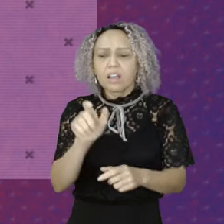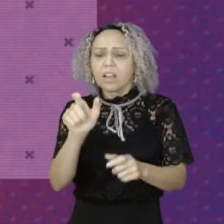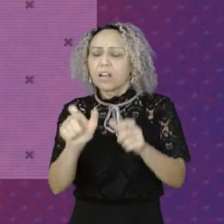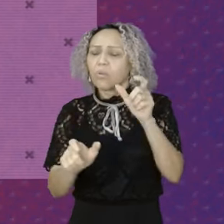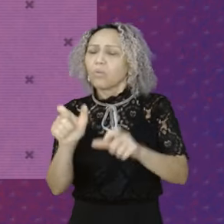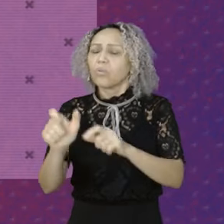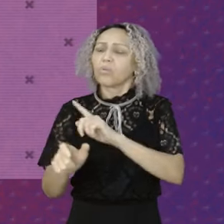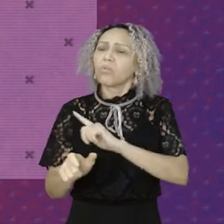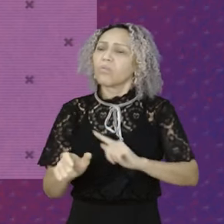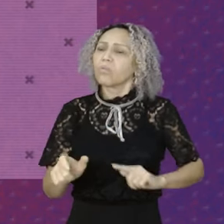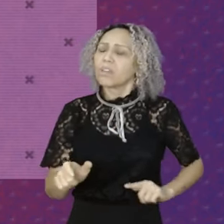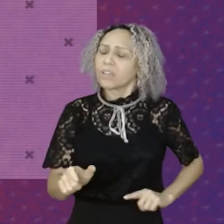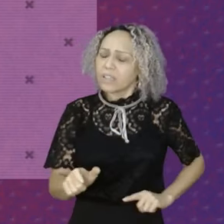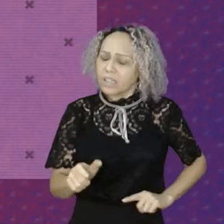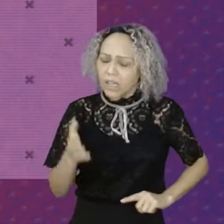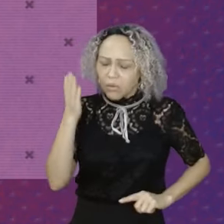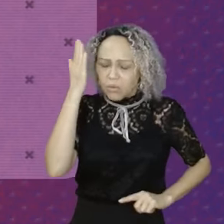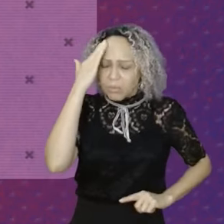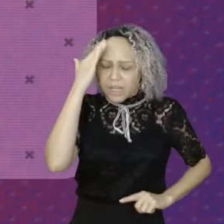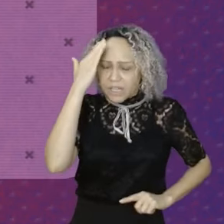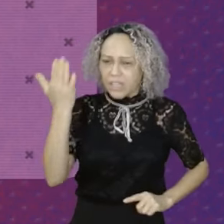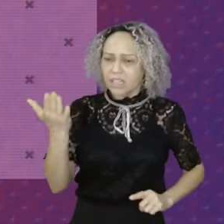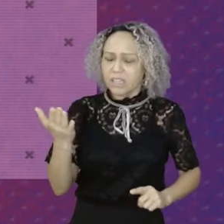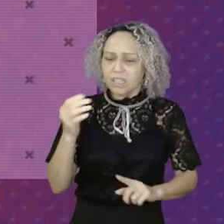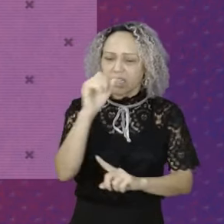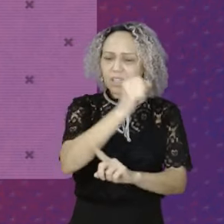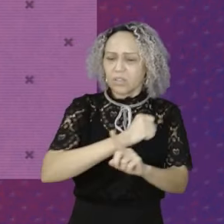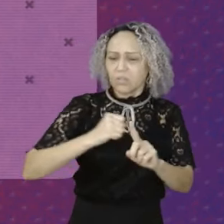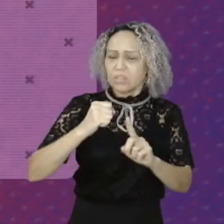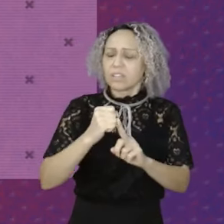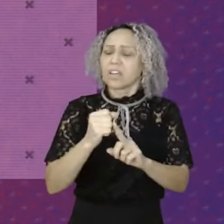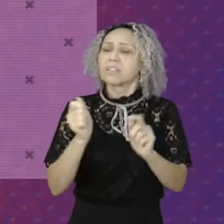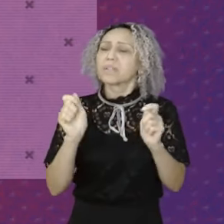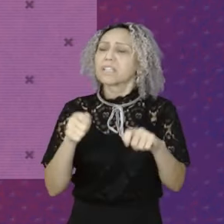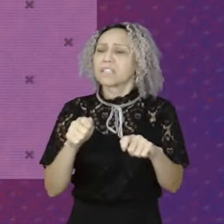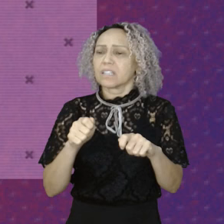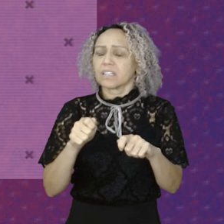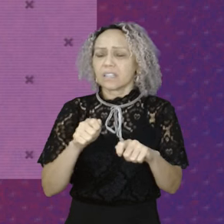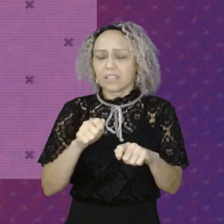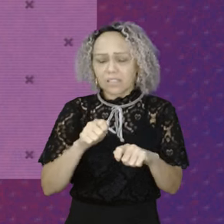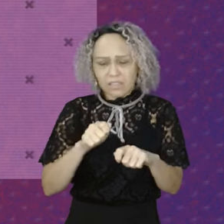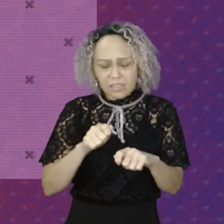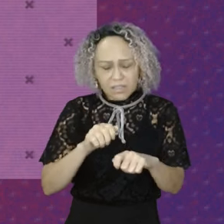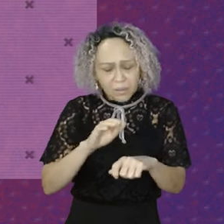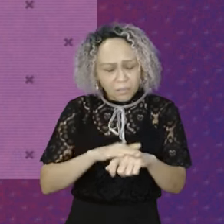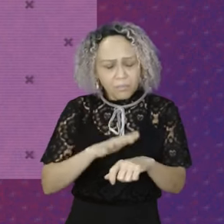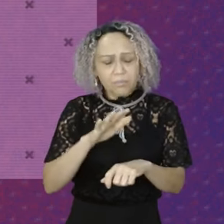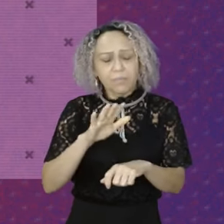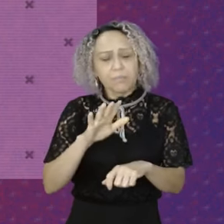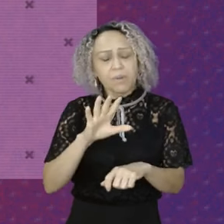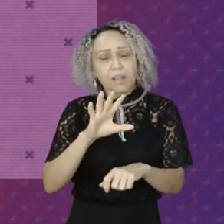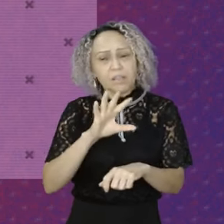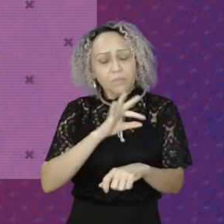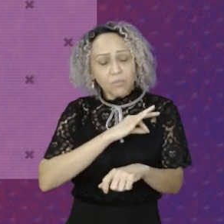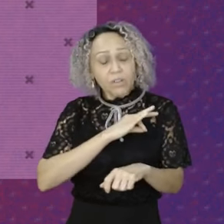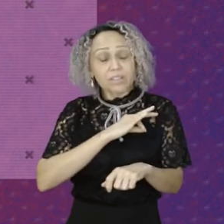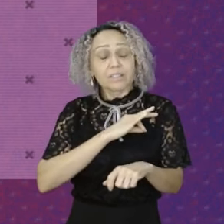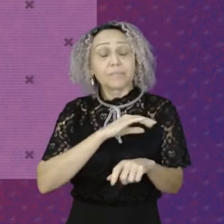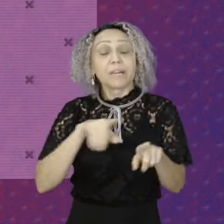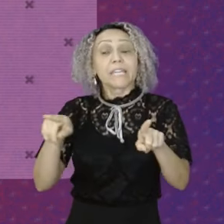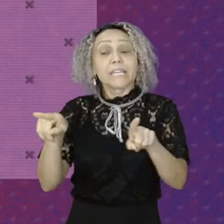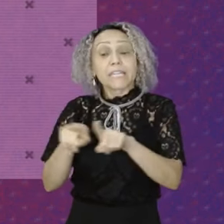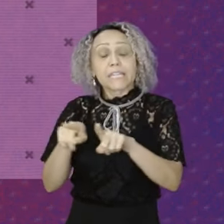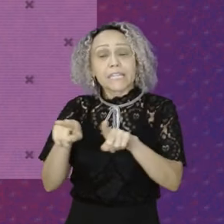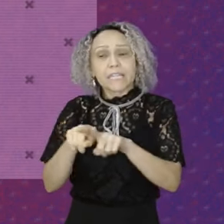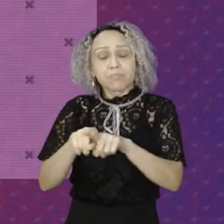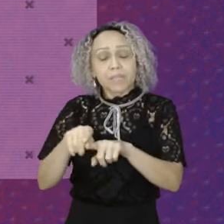precisando Só de mais polícia A sociedade Está precisando De mais Estado Que o Estado Interfira